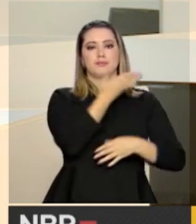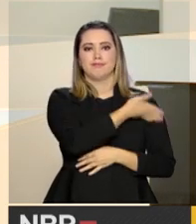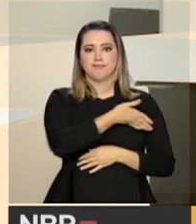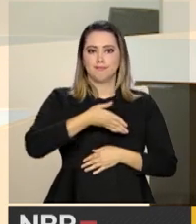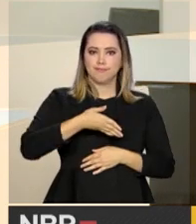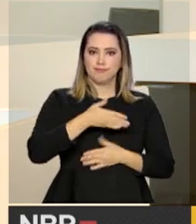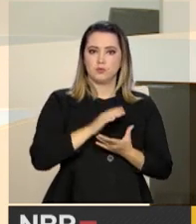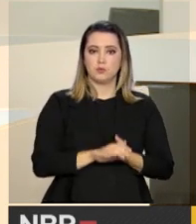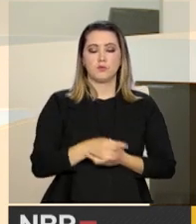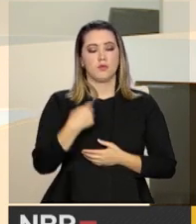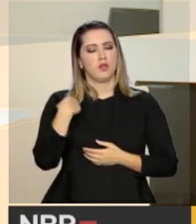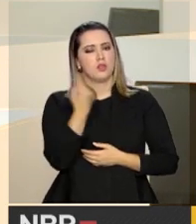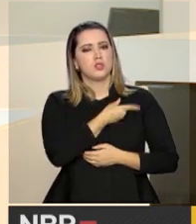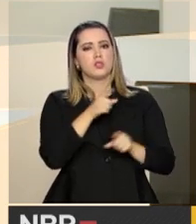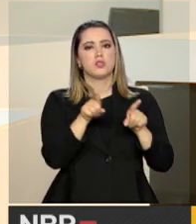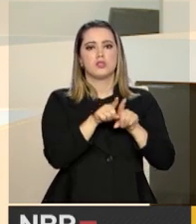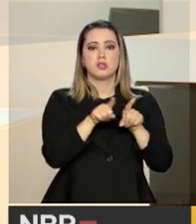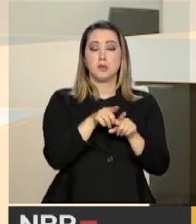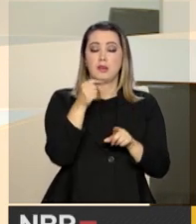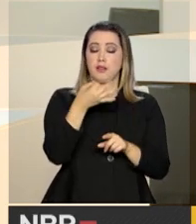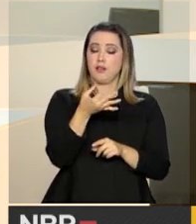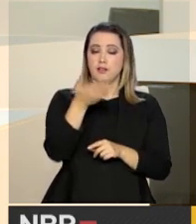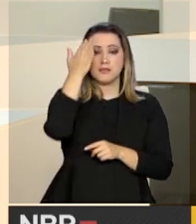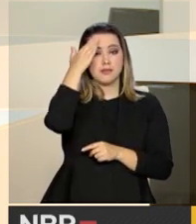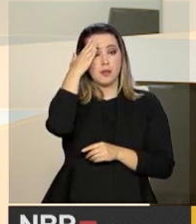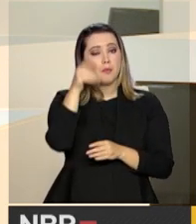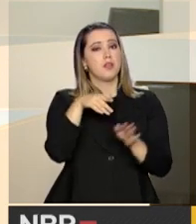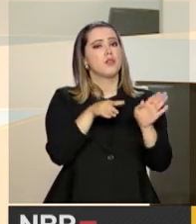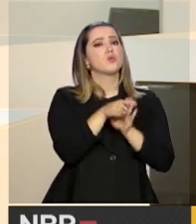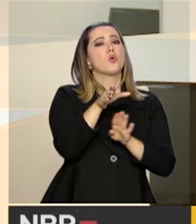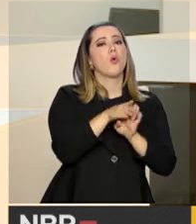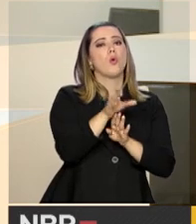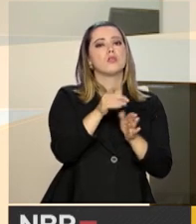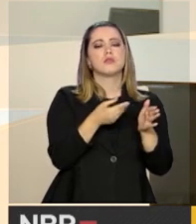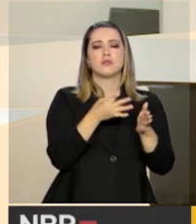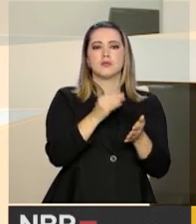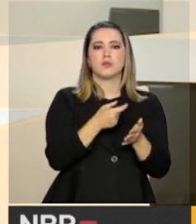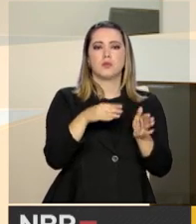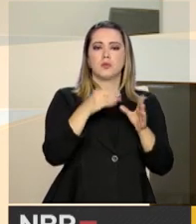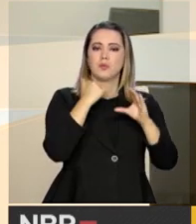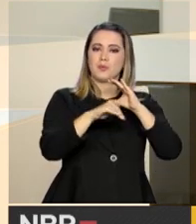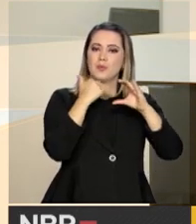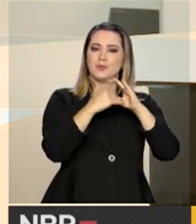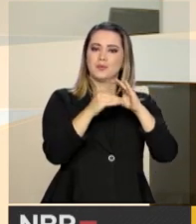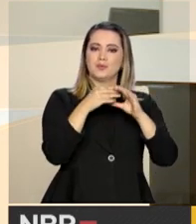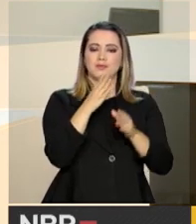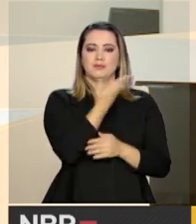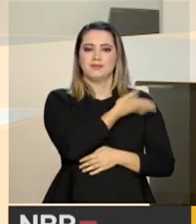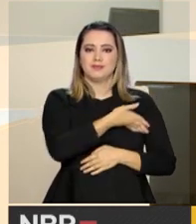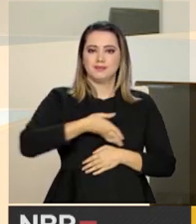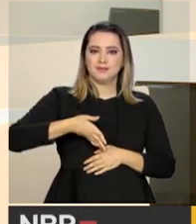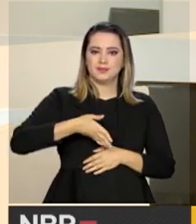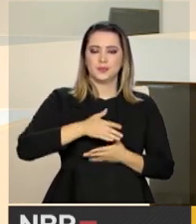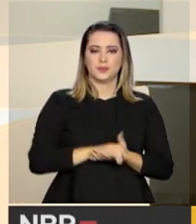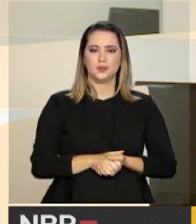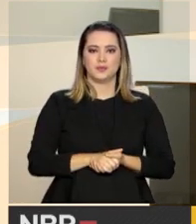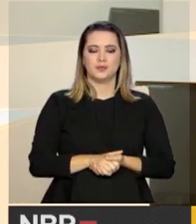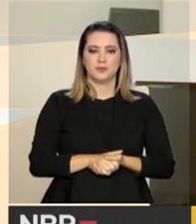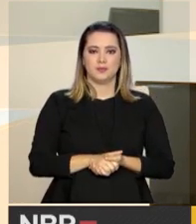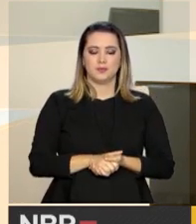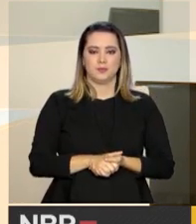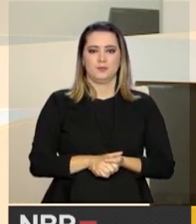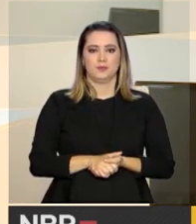na sua tela. A gente também conta com a sua sugestão de entrevista. Manda um e-mail para a gente, para programasnbr.com